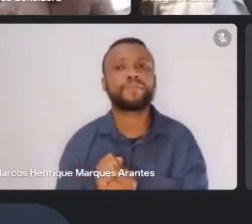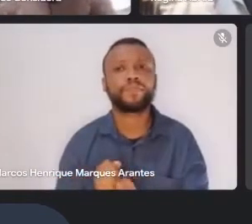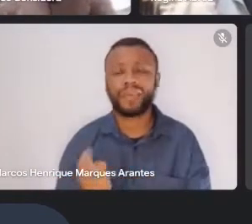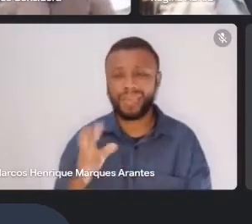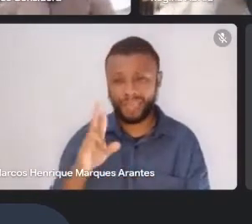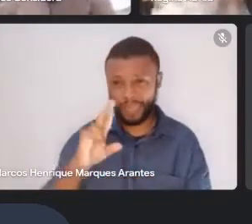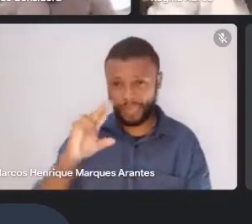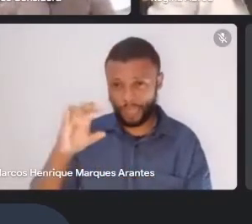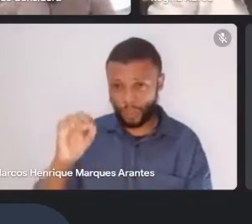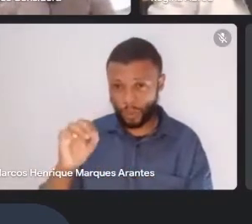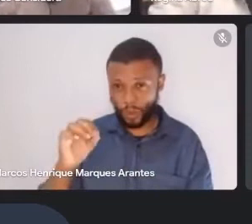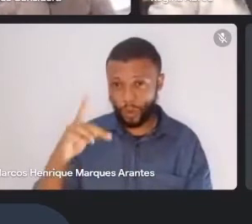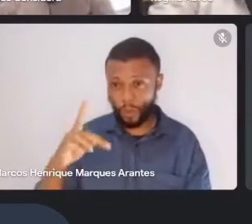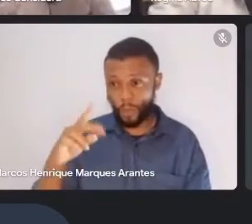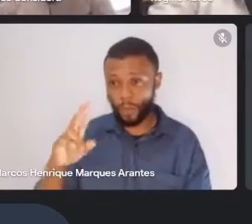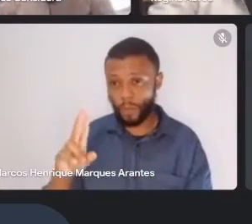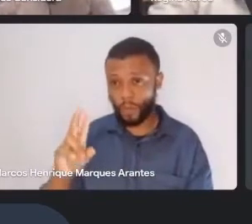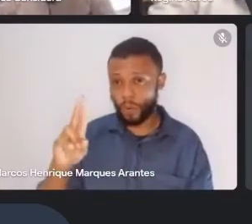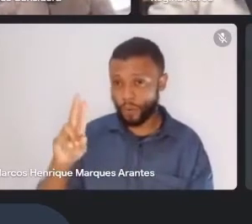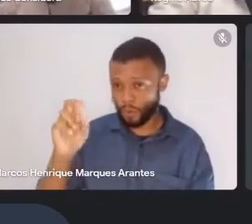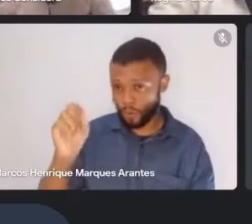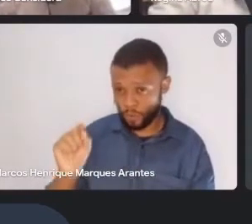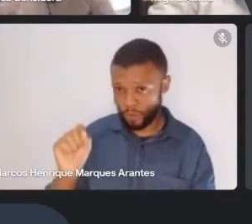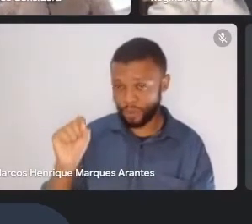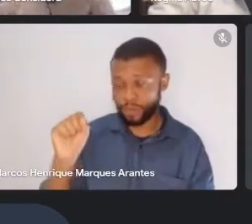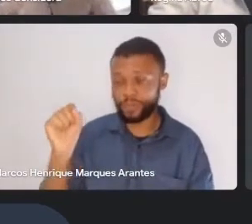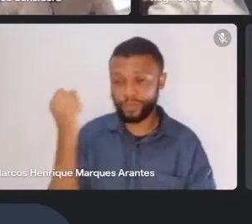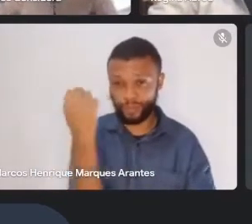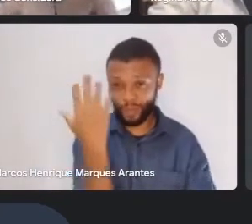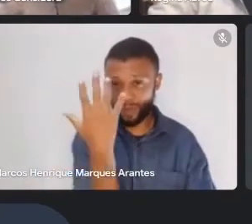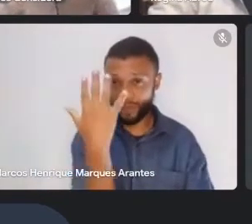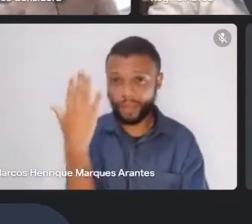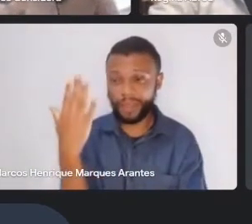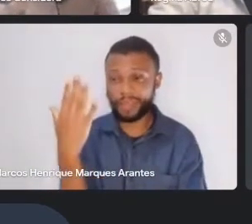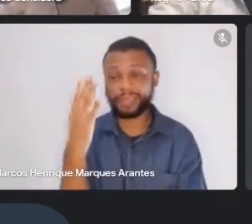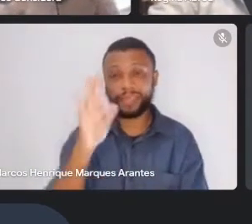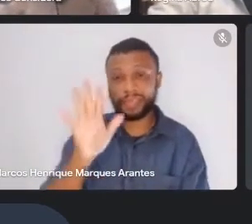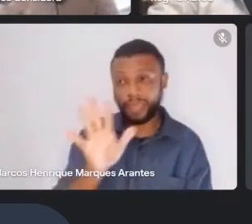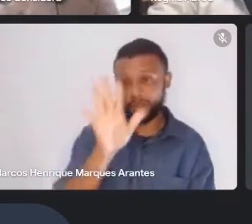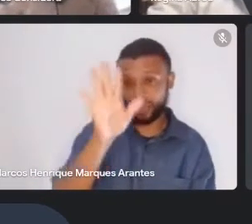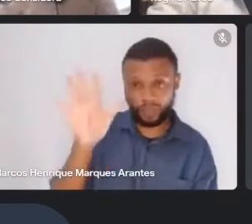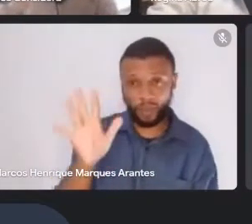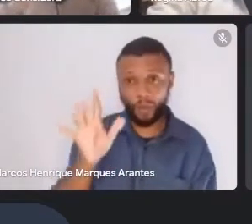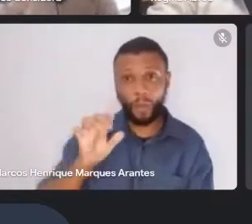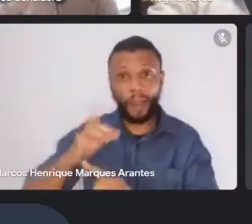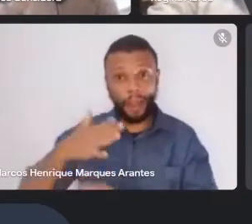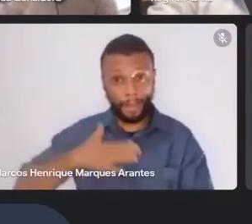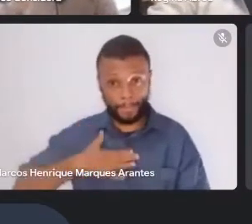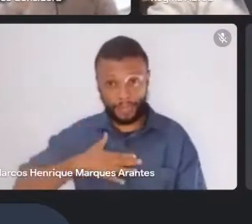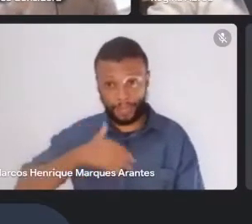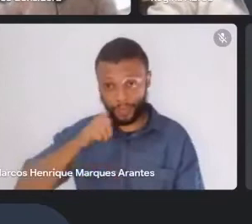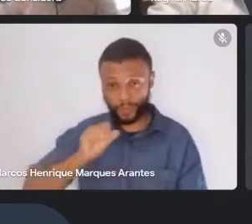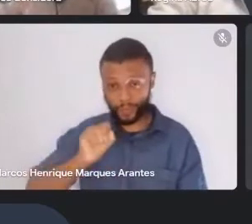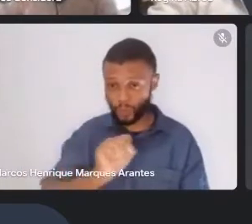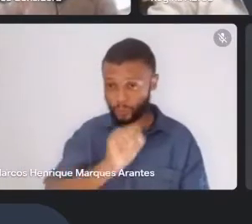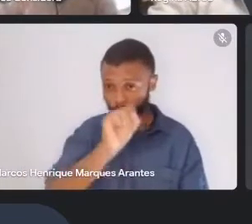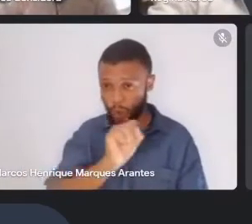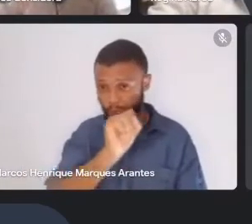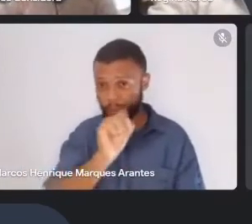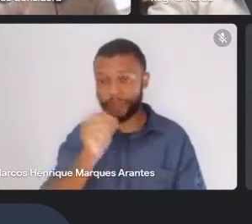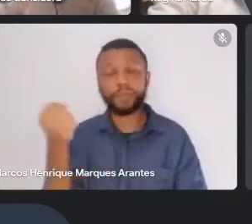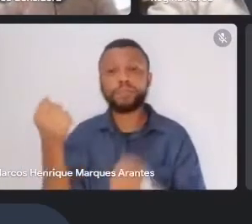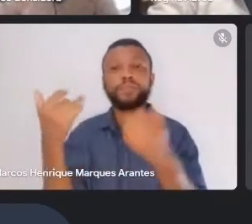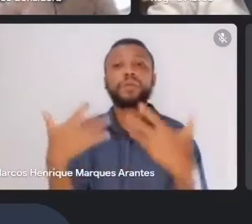numa flona, Floresta Nacional do Purus. Agora, a minha sogra diz que eu sou o